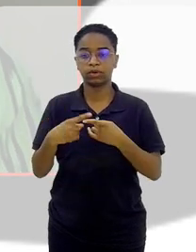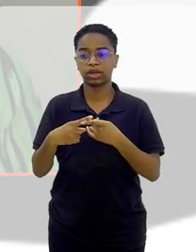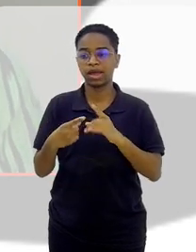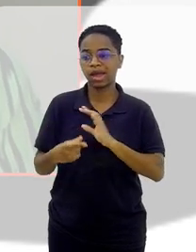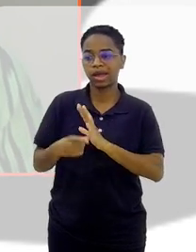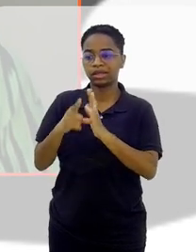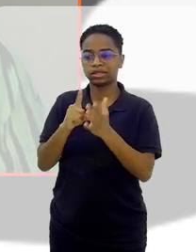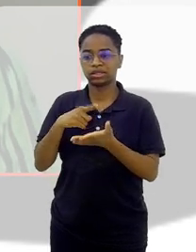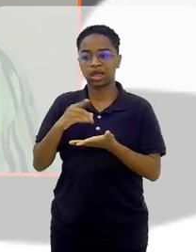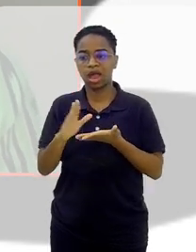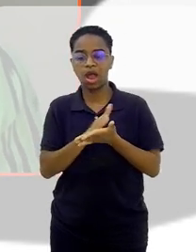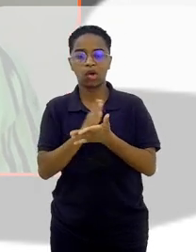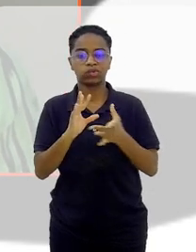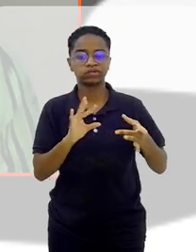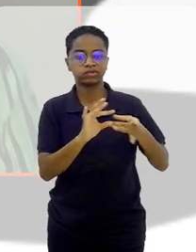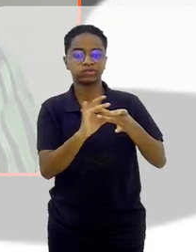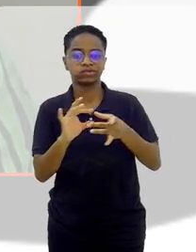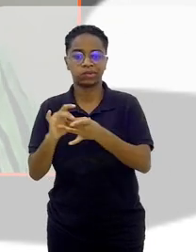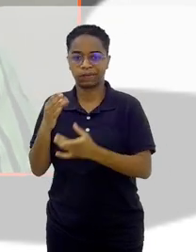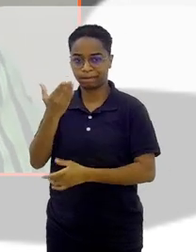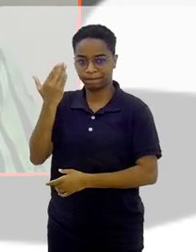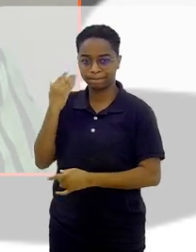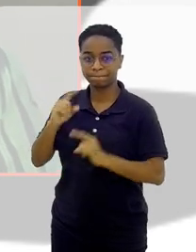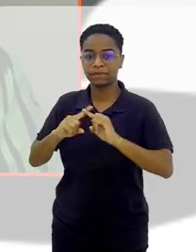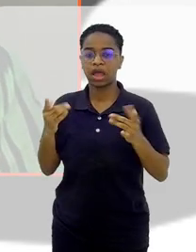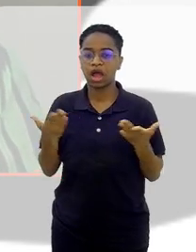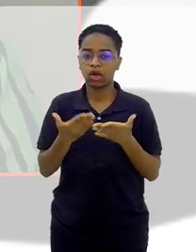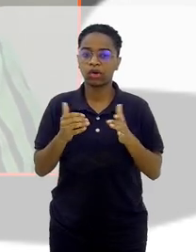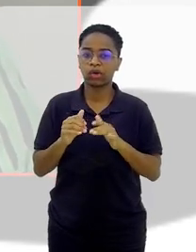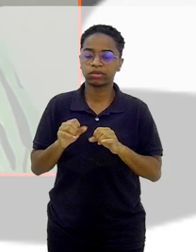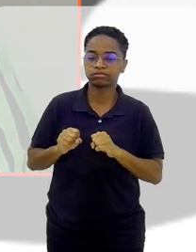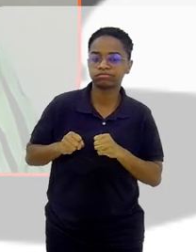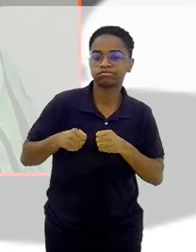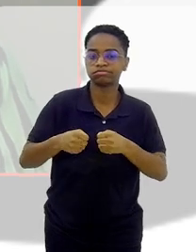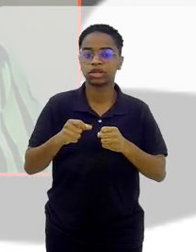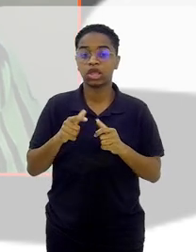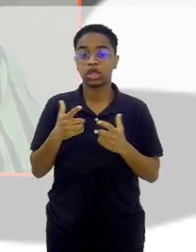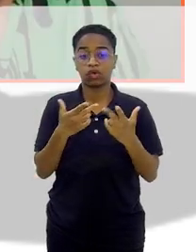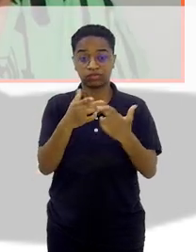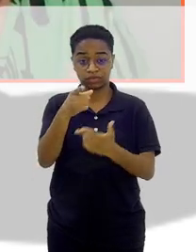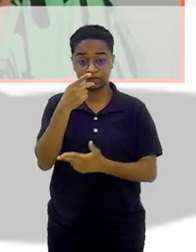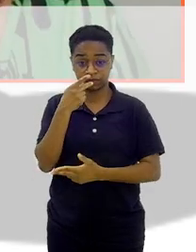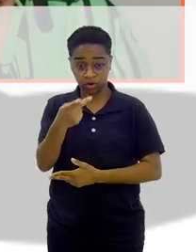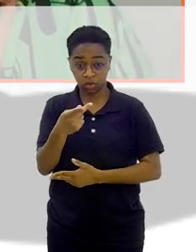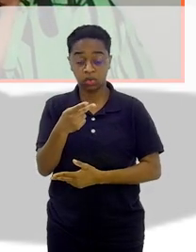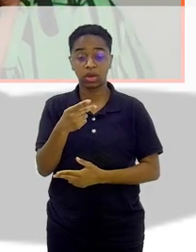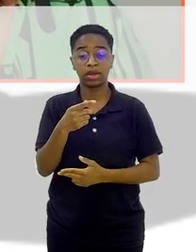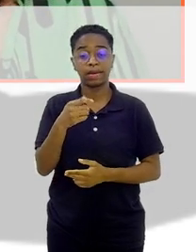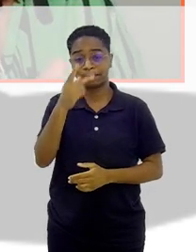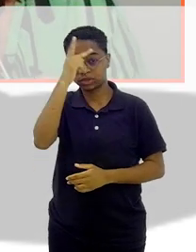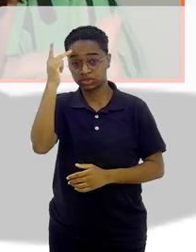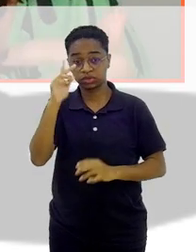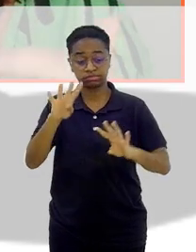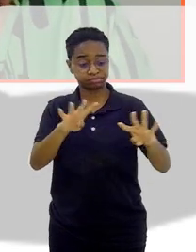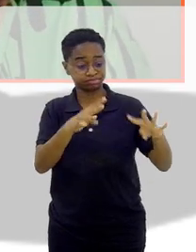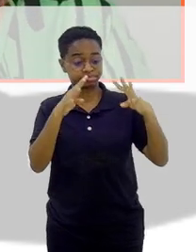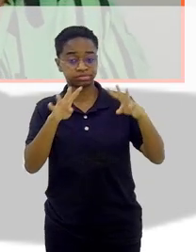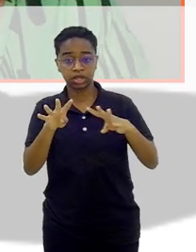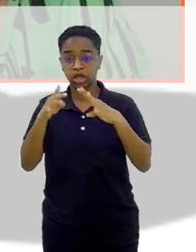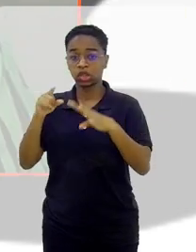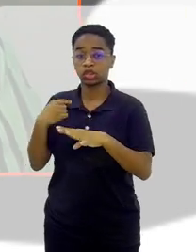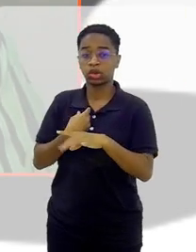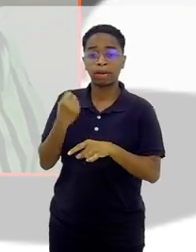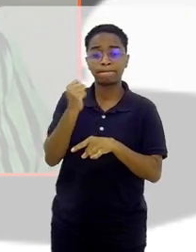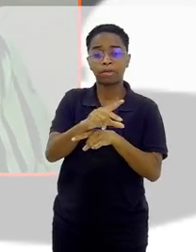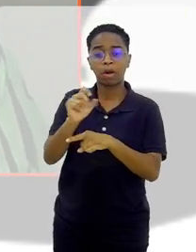alguns parceiros lá atrás, passaram a engrossar e, como você falou, passou a ser reconhecido e nós íamos aos eventos.